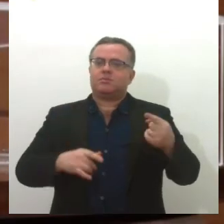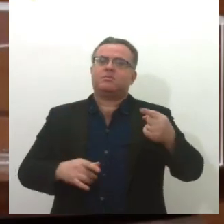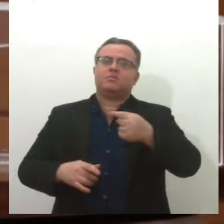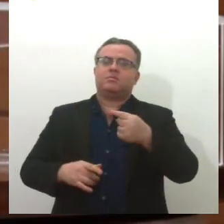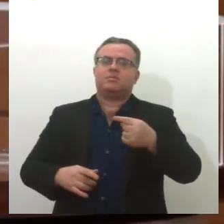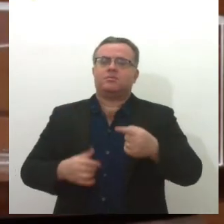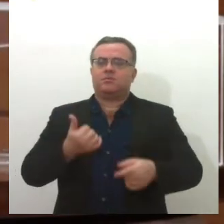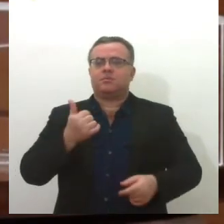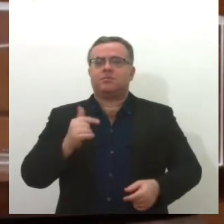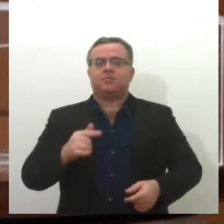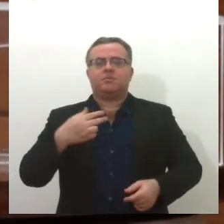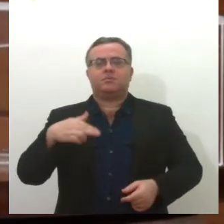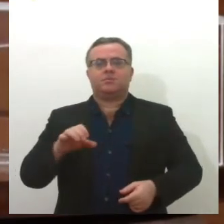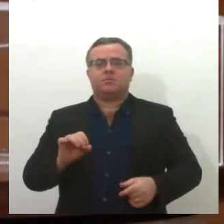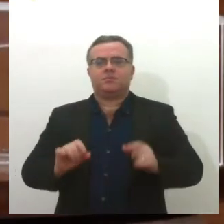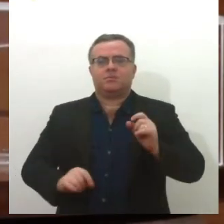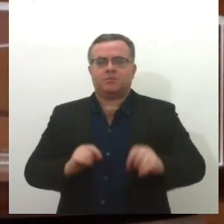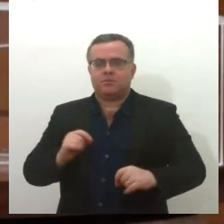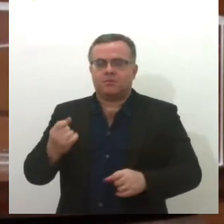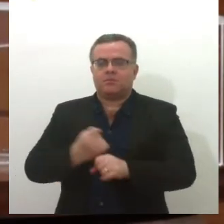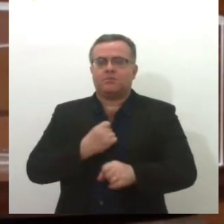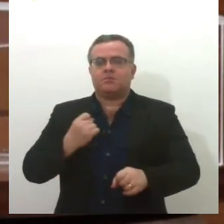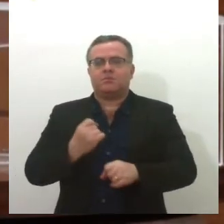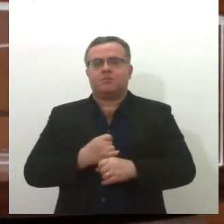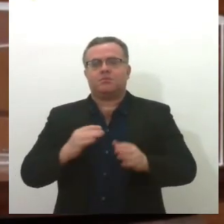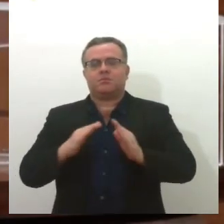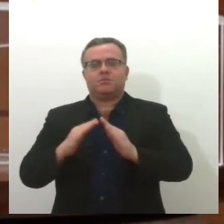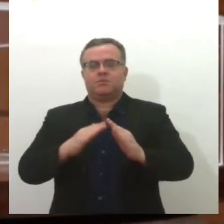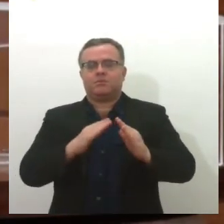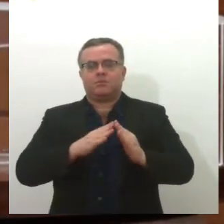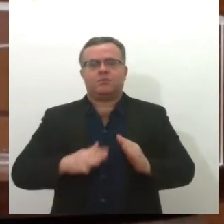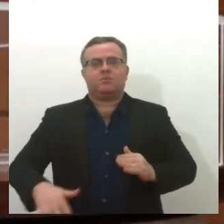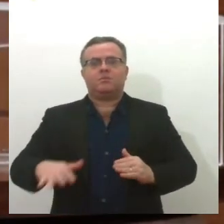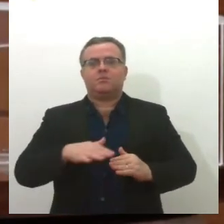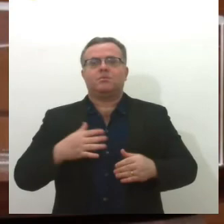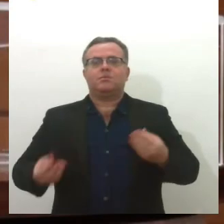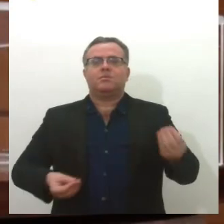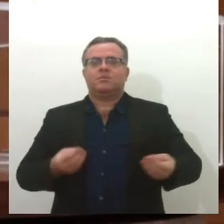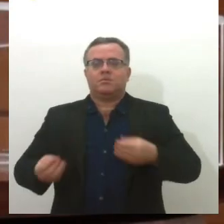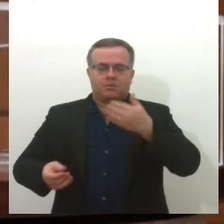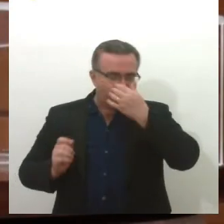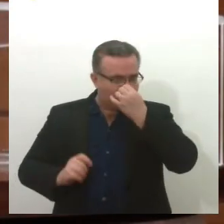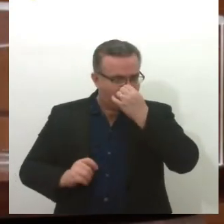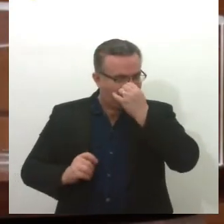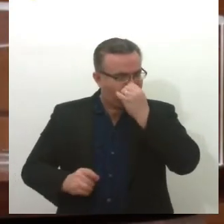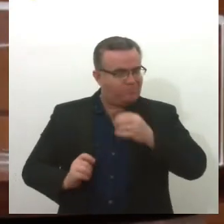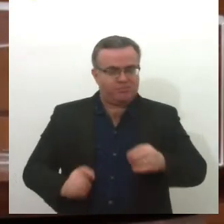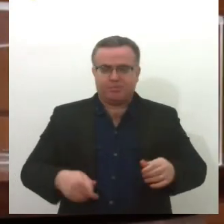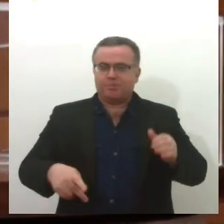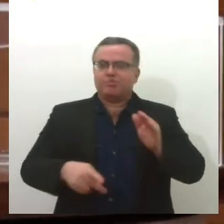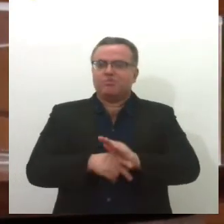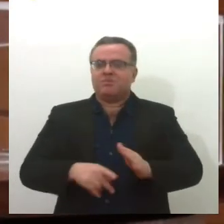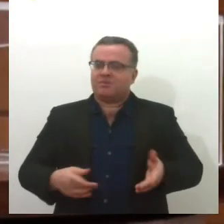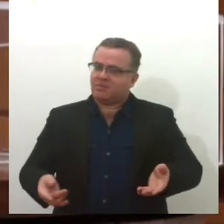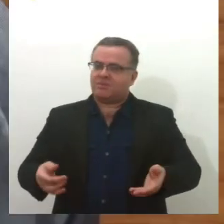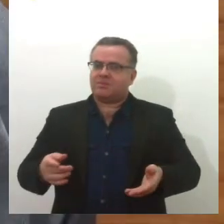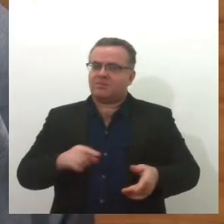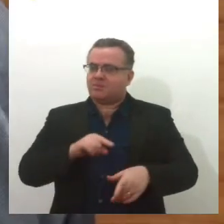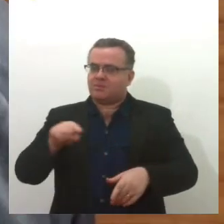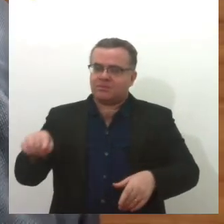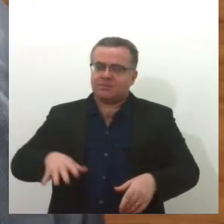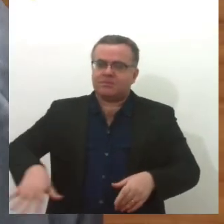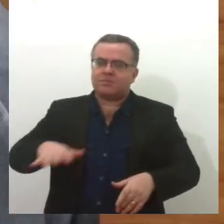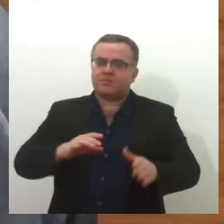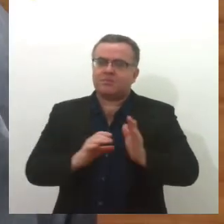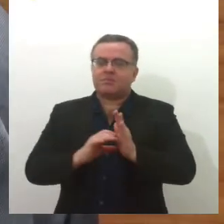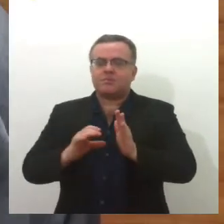17 de março, para a construção de casas no local. A mangaba é fonte de renda para a comunidade. O